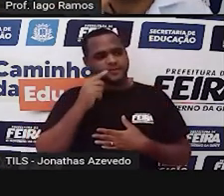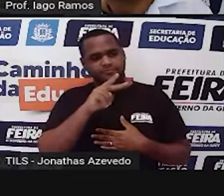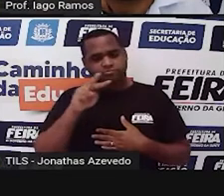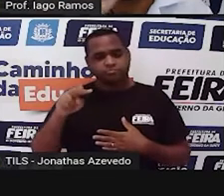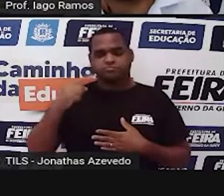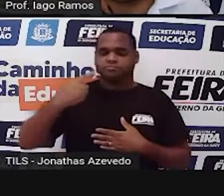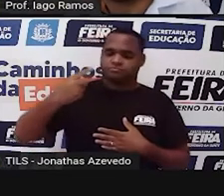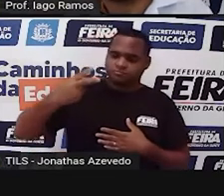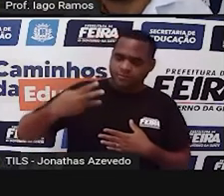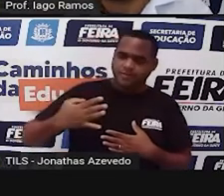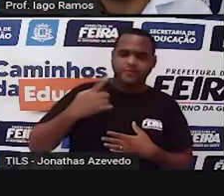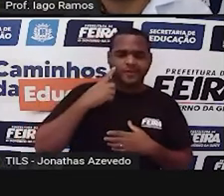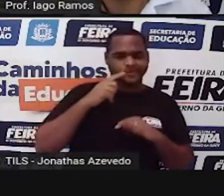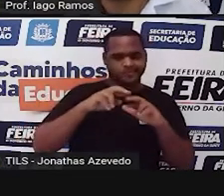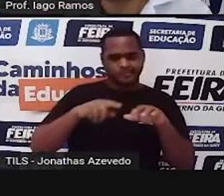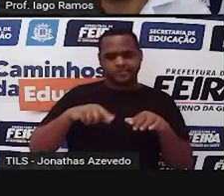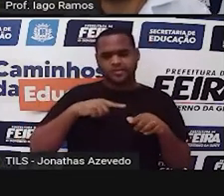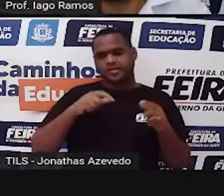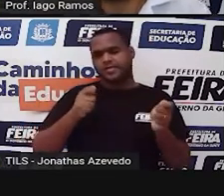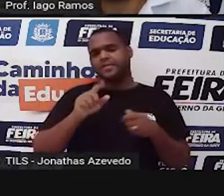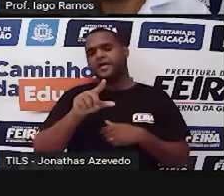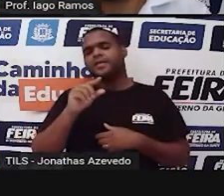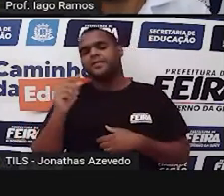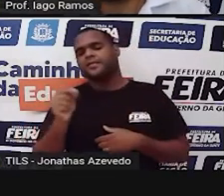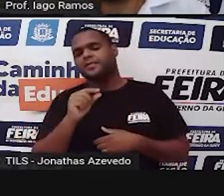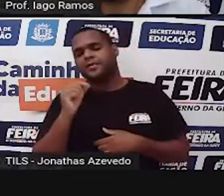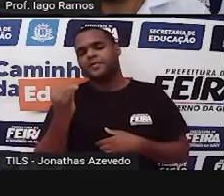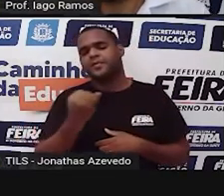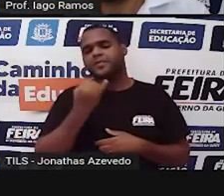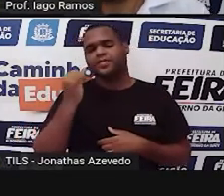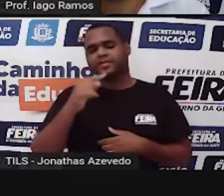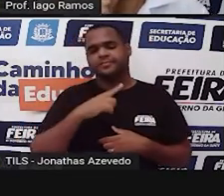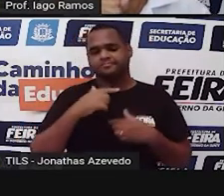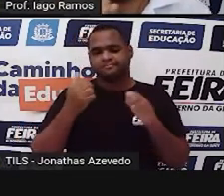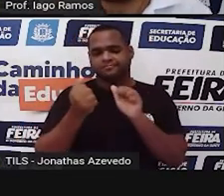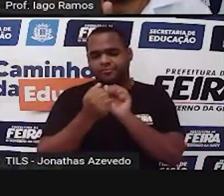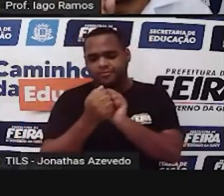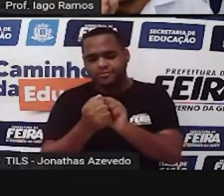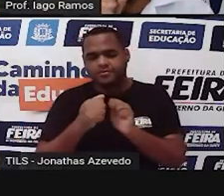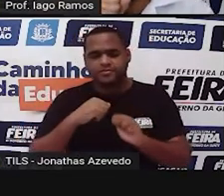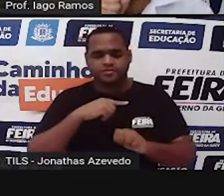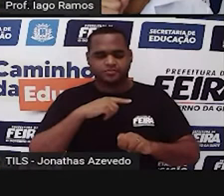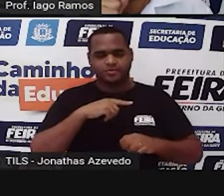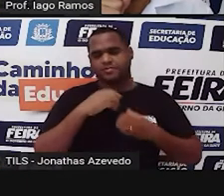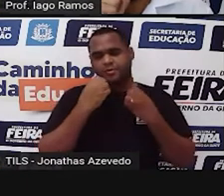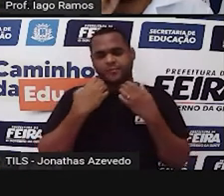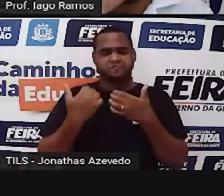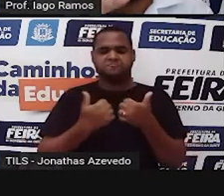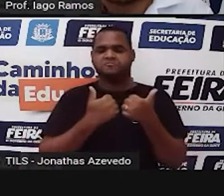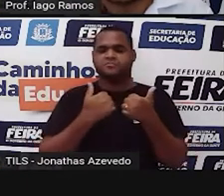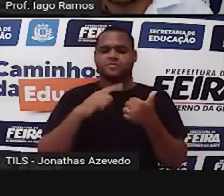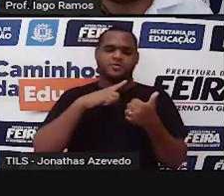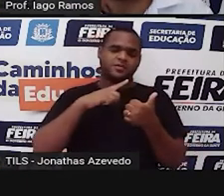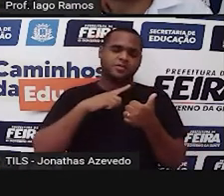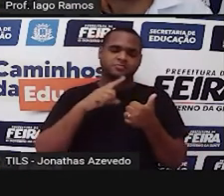em 1. Tá? Mas tem um detalhe bacana, olha só, acompanhe comigo aqui. Se eu tenho ali uma coisa em litro